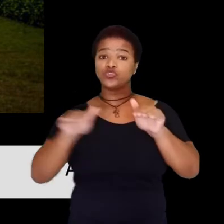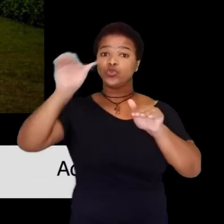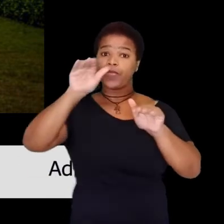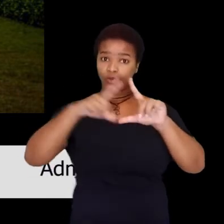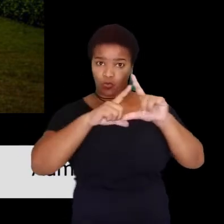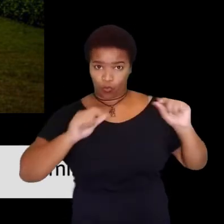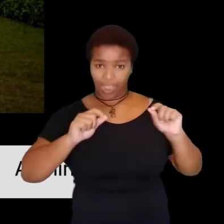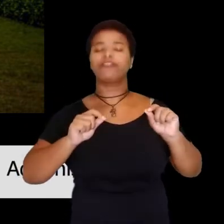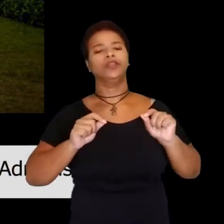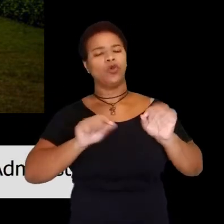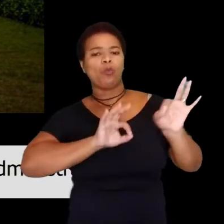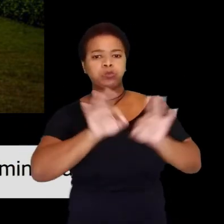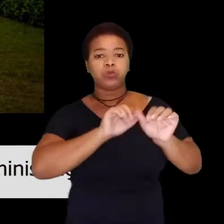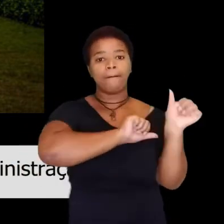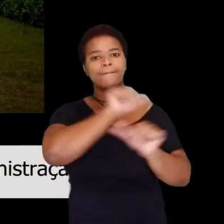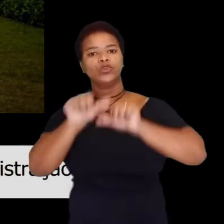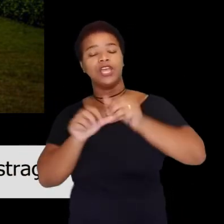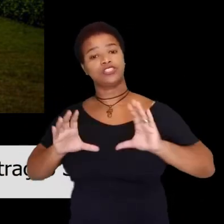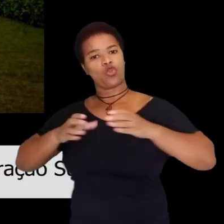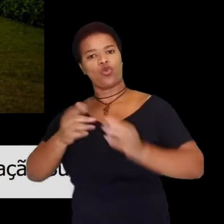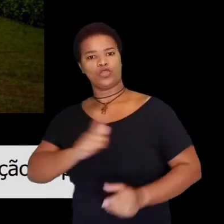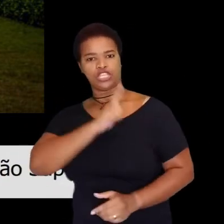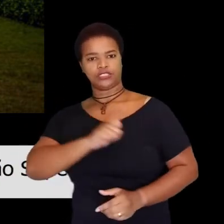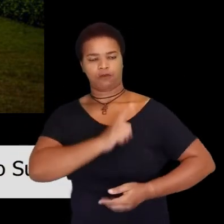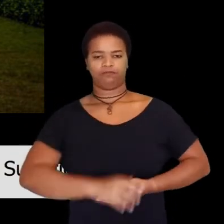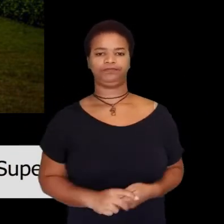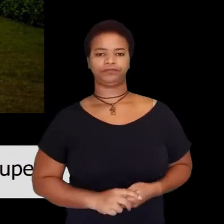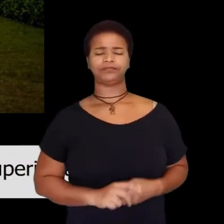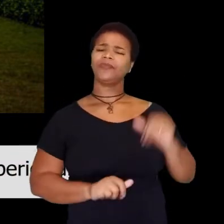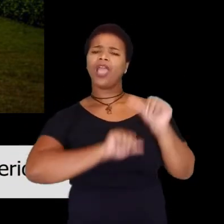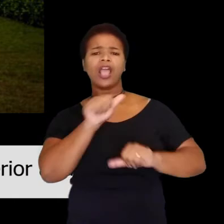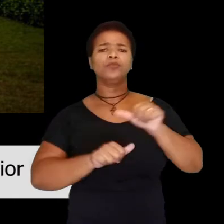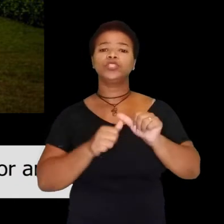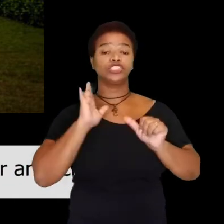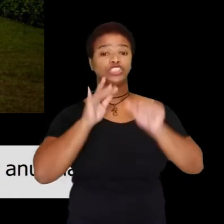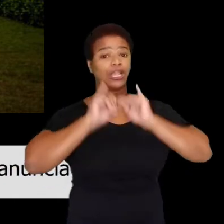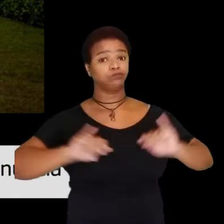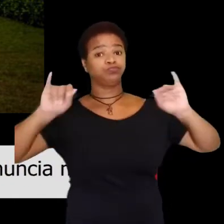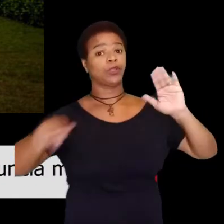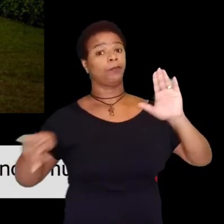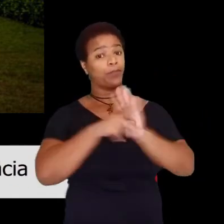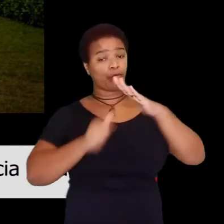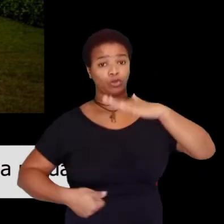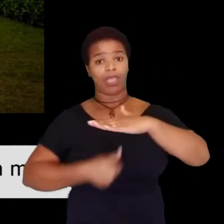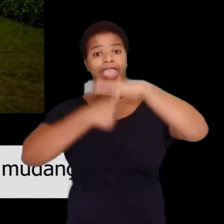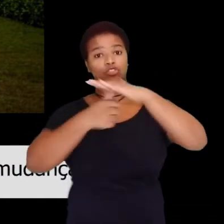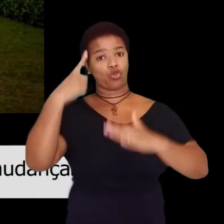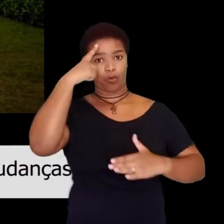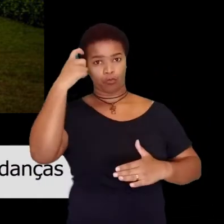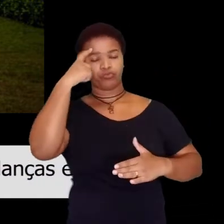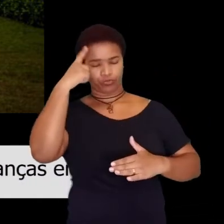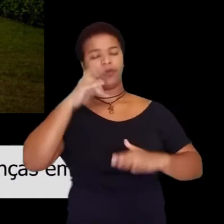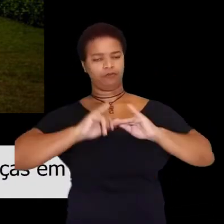da UFJF promoveu mudanças em seu corpo de gestão. As alterações foram anunciadas pelo reitor da Universidade,